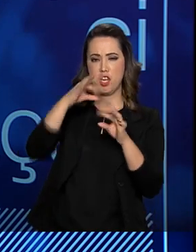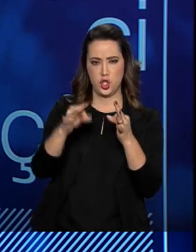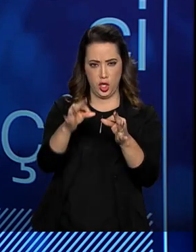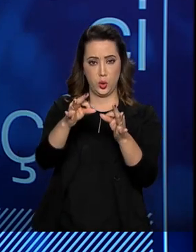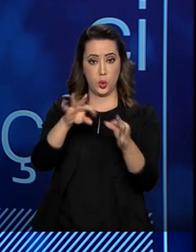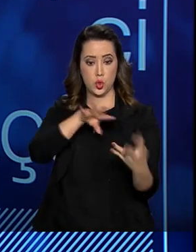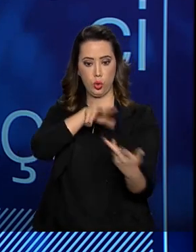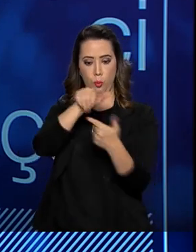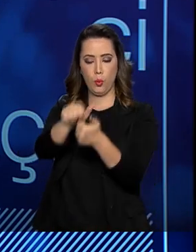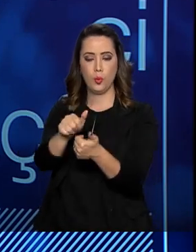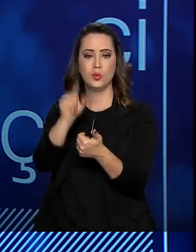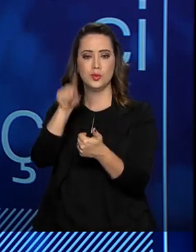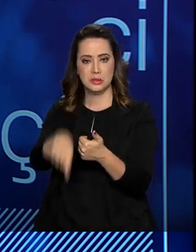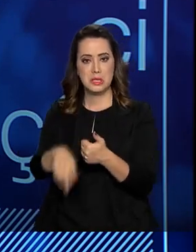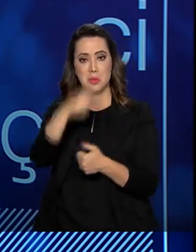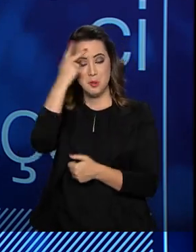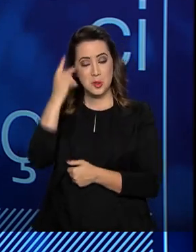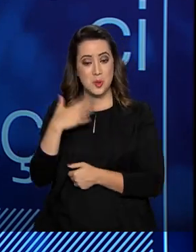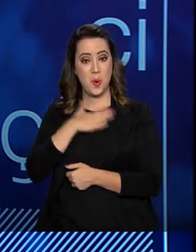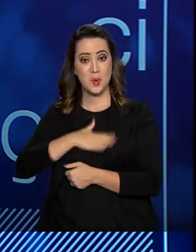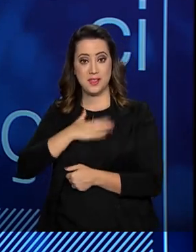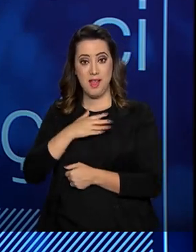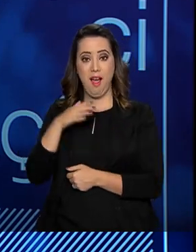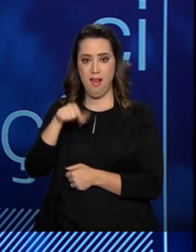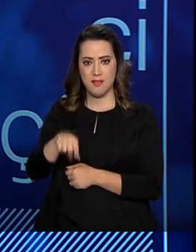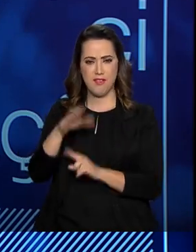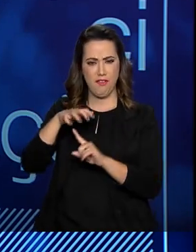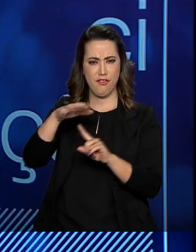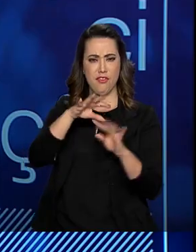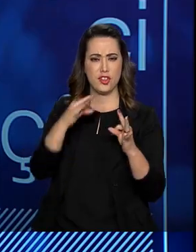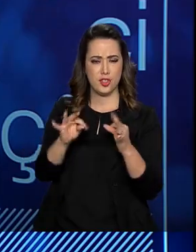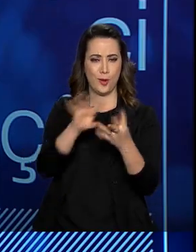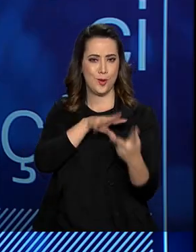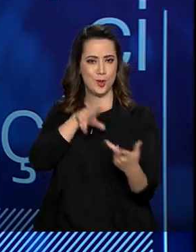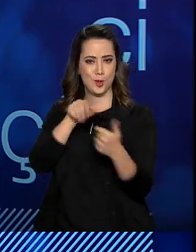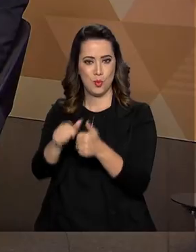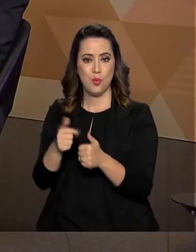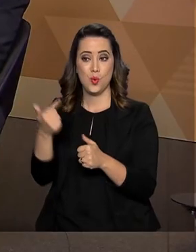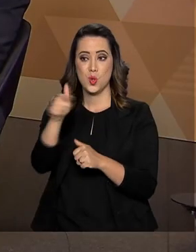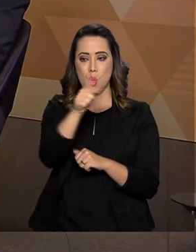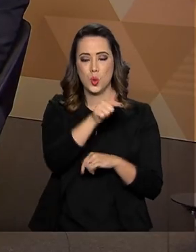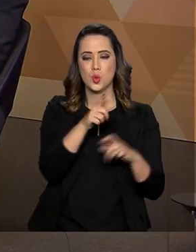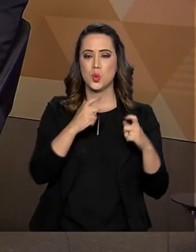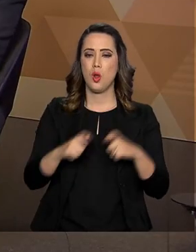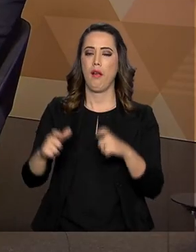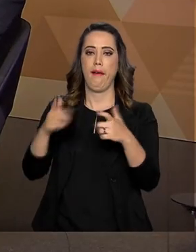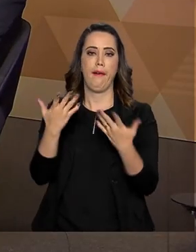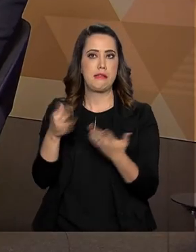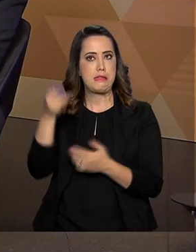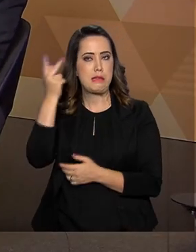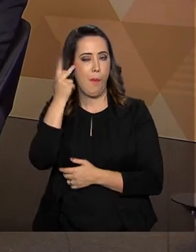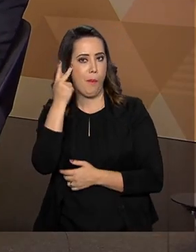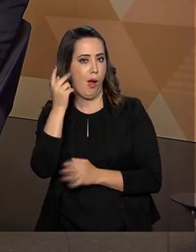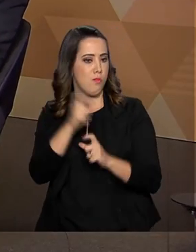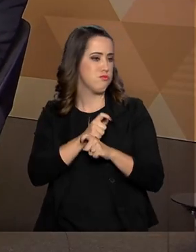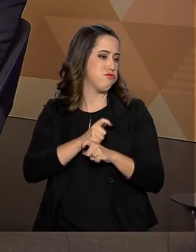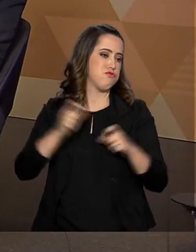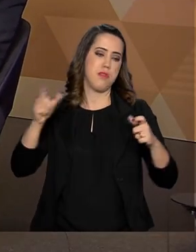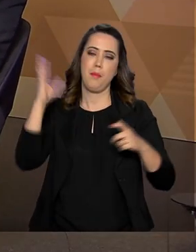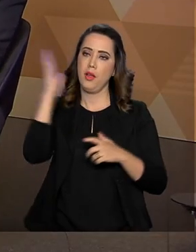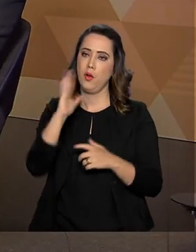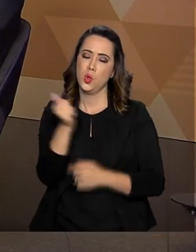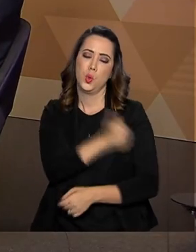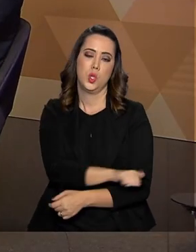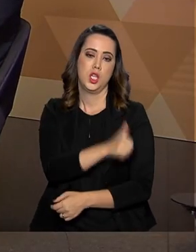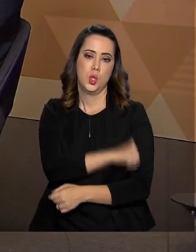tiveram muito interesse e vão promover conosco em outros Campos Party, inclusive na de São Paulo, que é a maior do Brasil, no Rio de